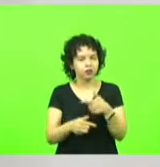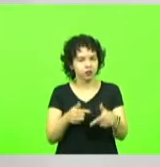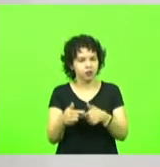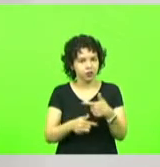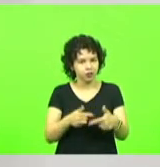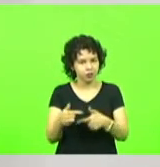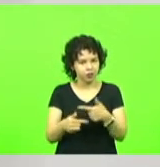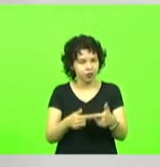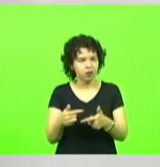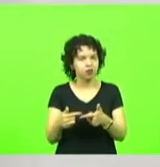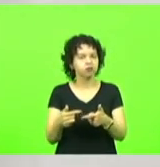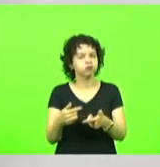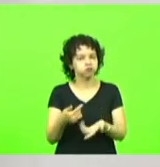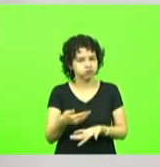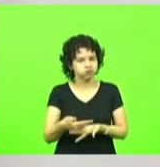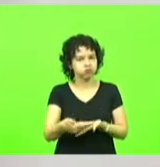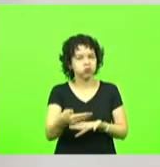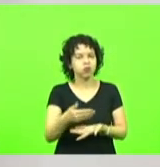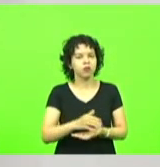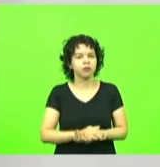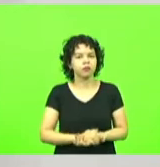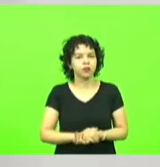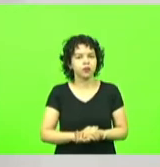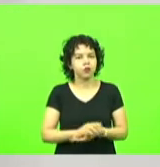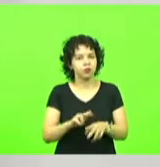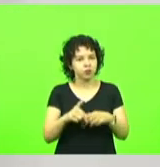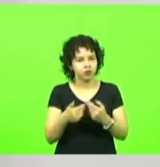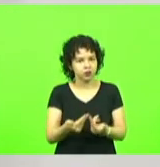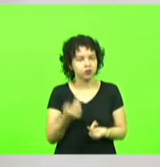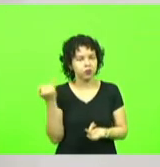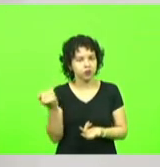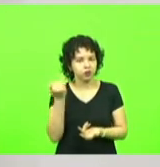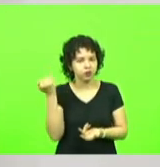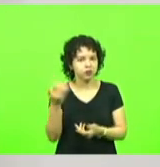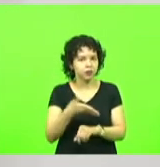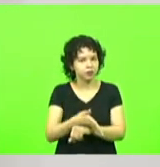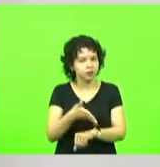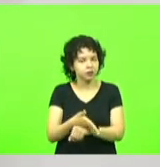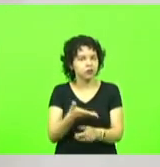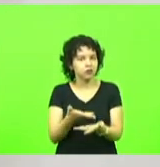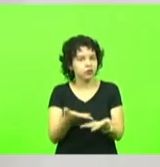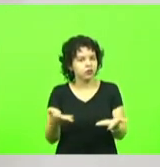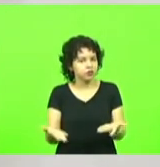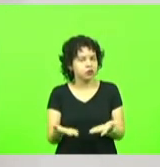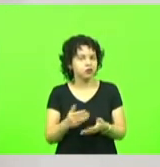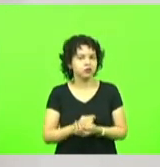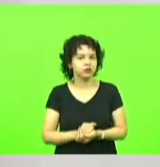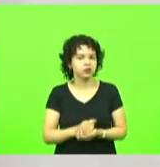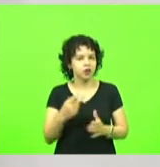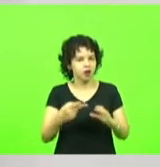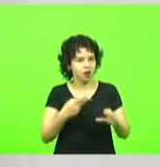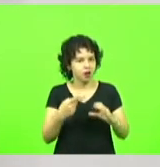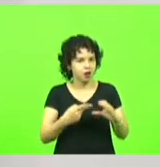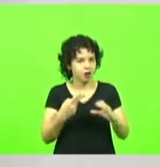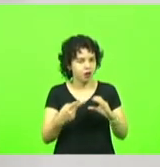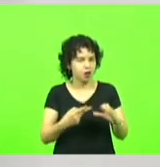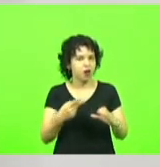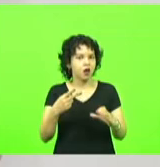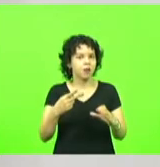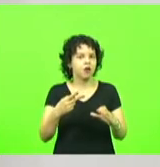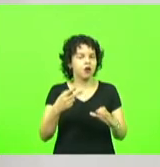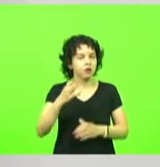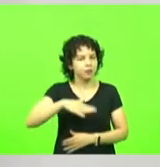de vocês das câmaras mirins para conhecer essa atividade motivarem